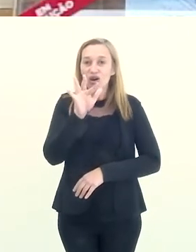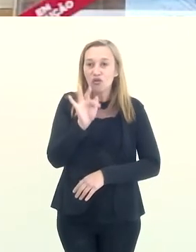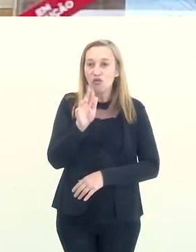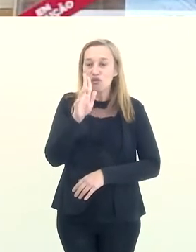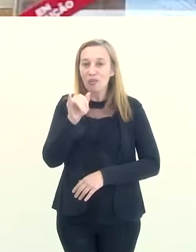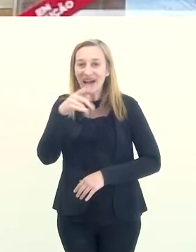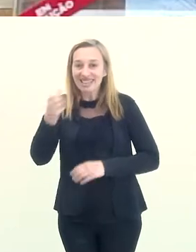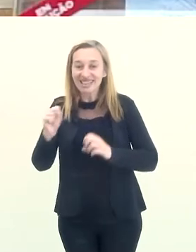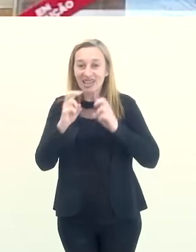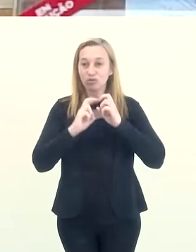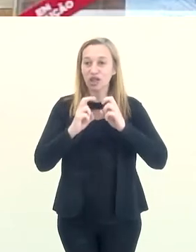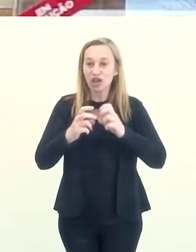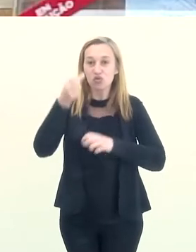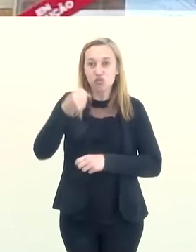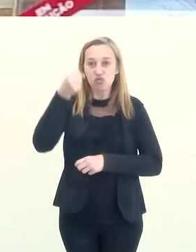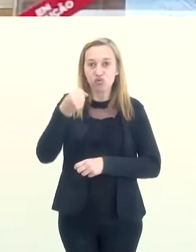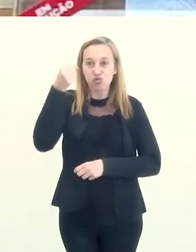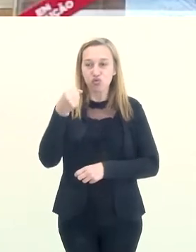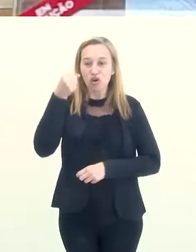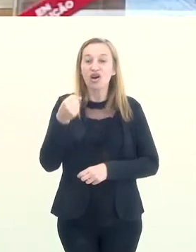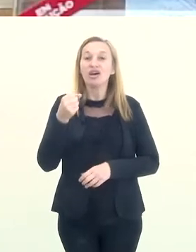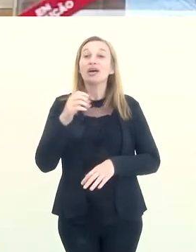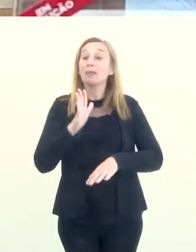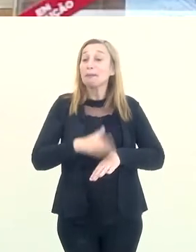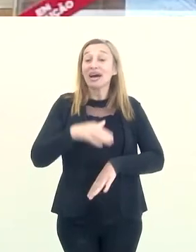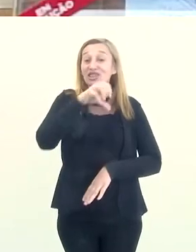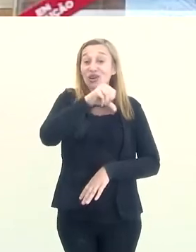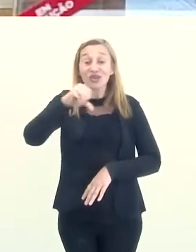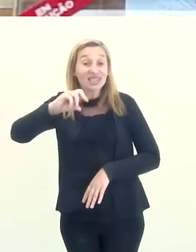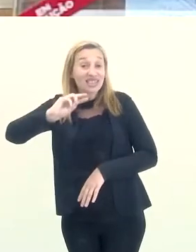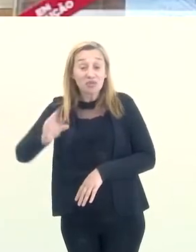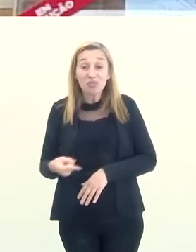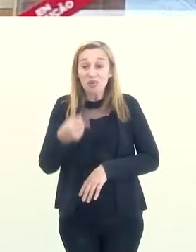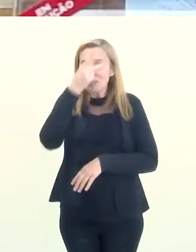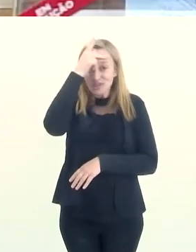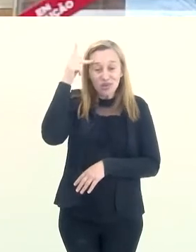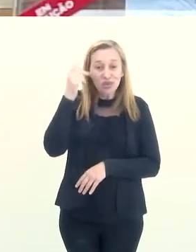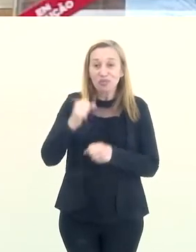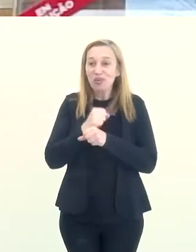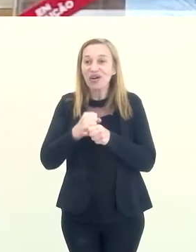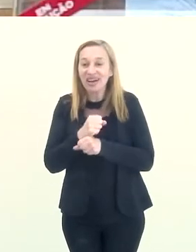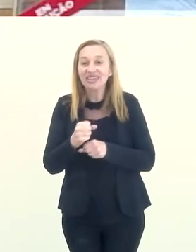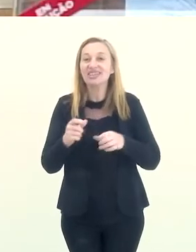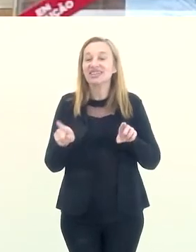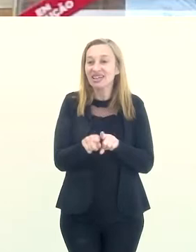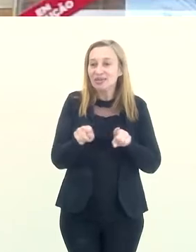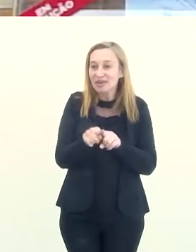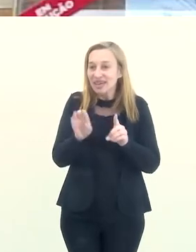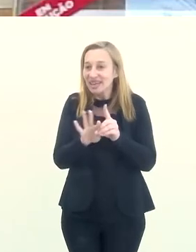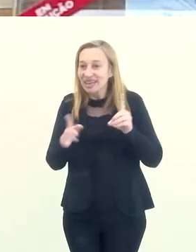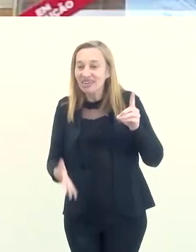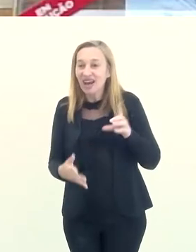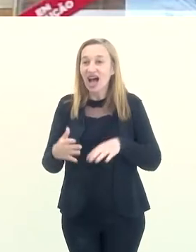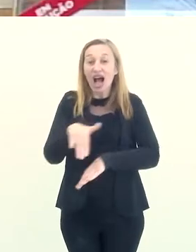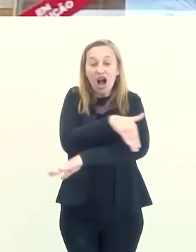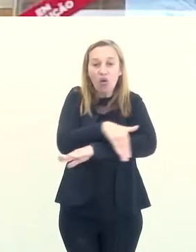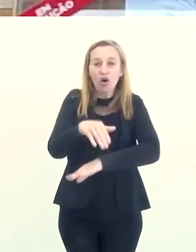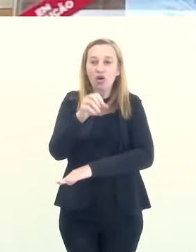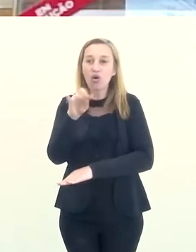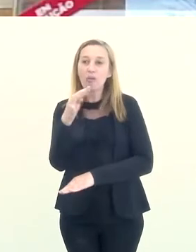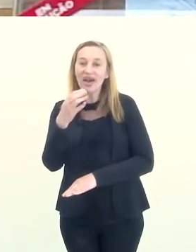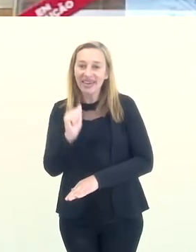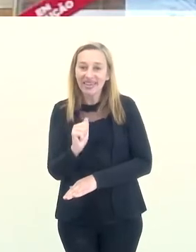trem turístico, a Vapor. E só o trem também vão trazer mais de 900 mil pessoas por ano. Vamos inaugurar também a Rua